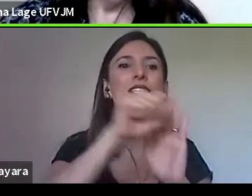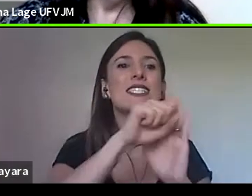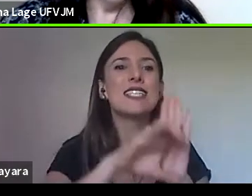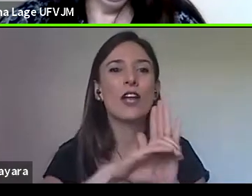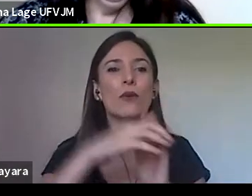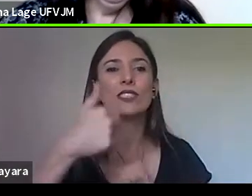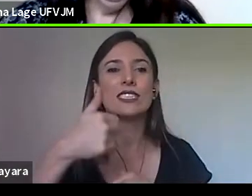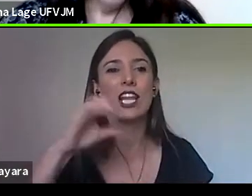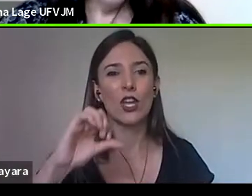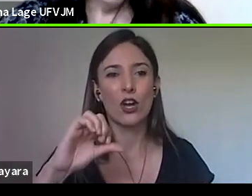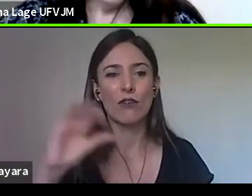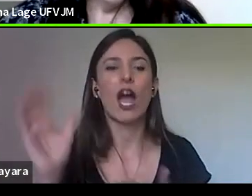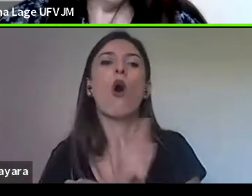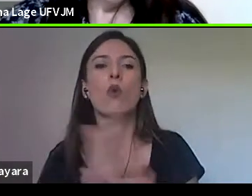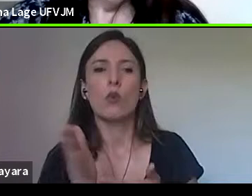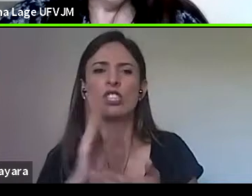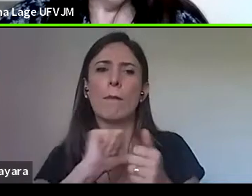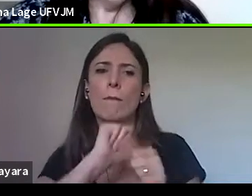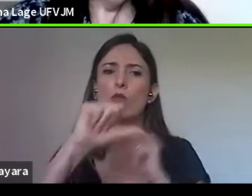algumas se reformulam,